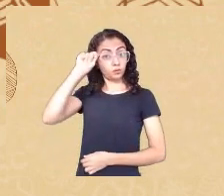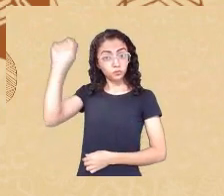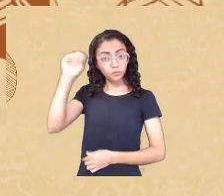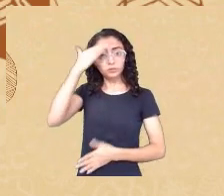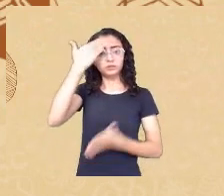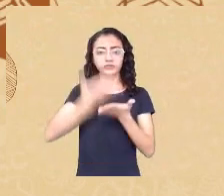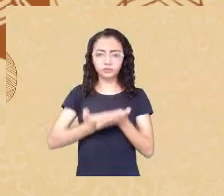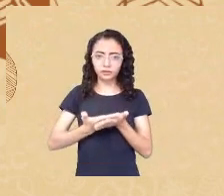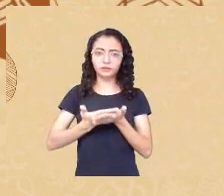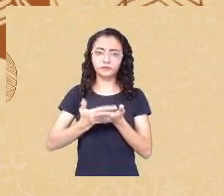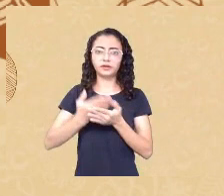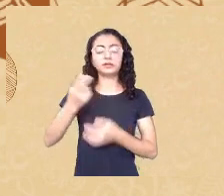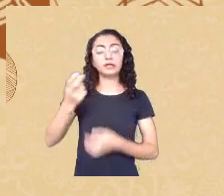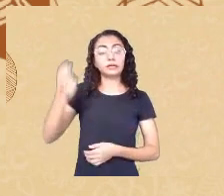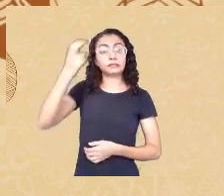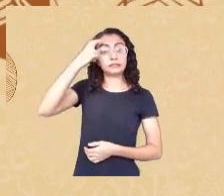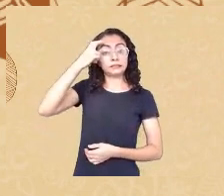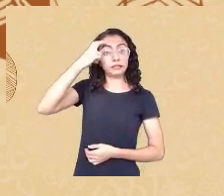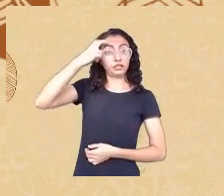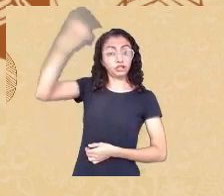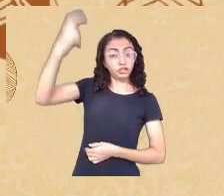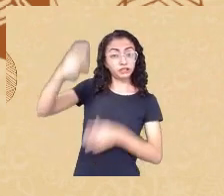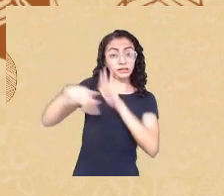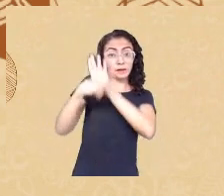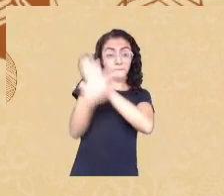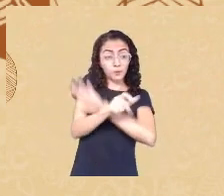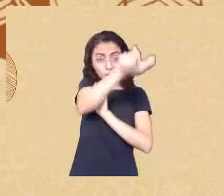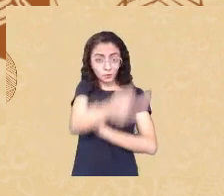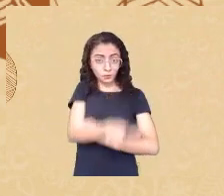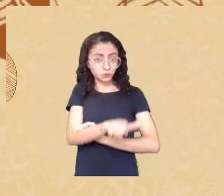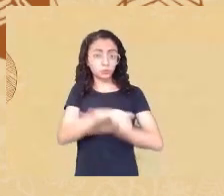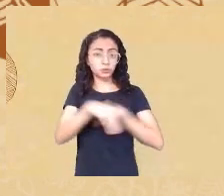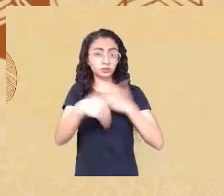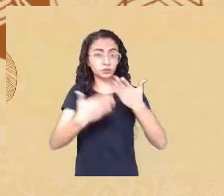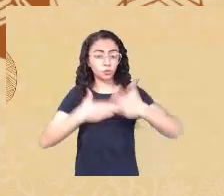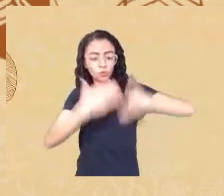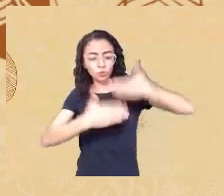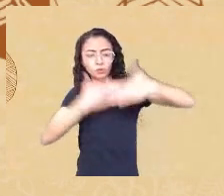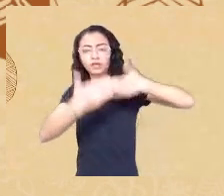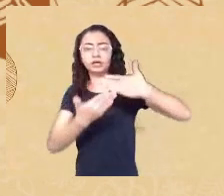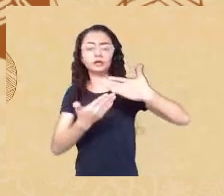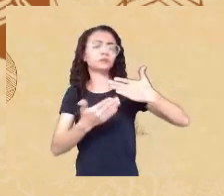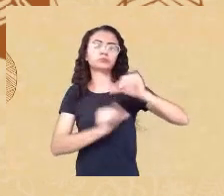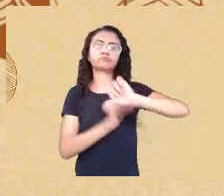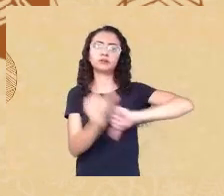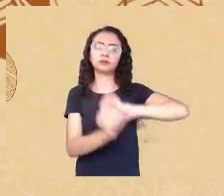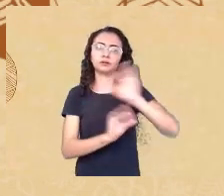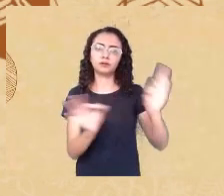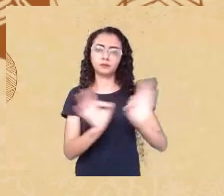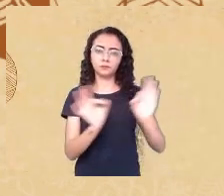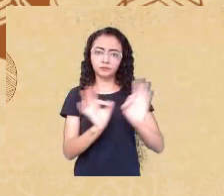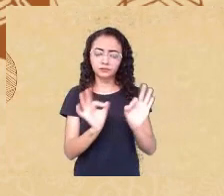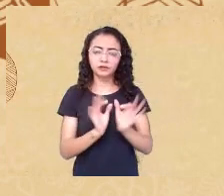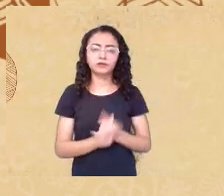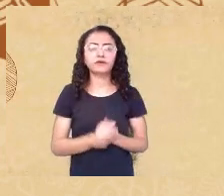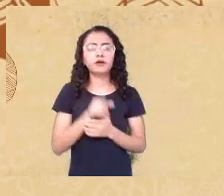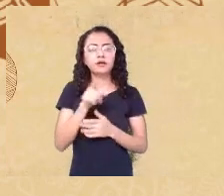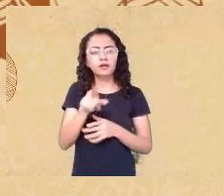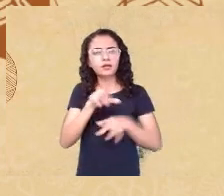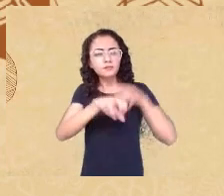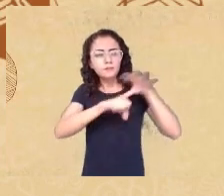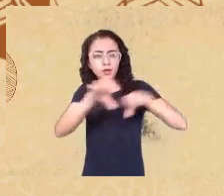não mudaria com o tempo e ele então se apropriou de algumas tarefas do Binet fez uma adaptação uma